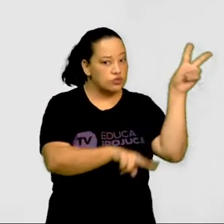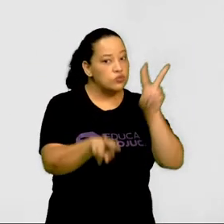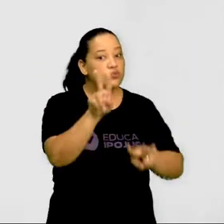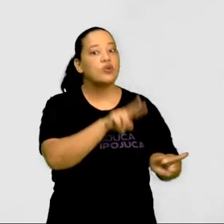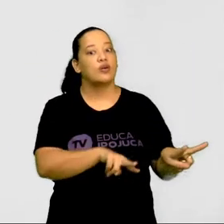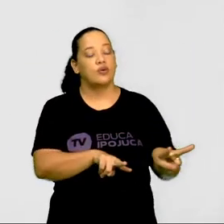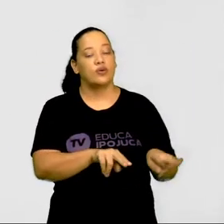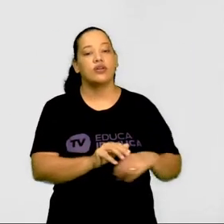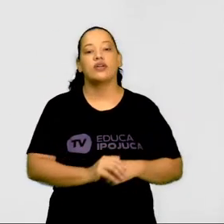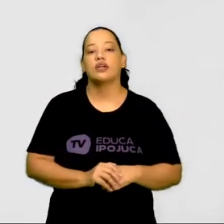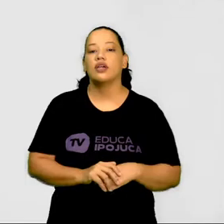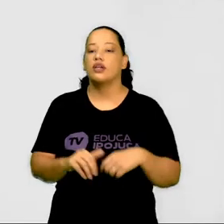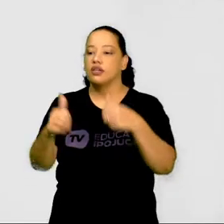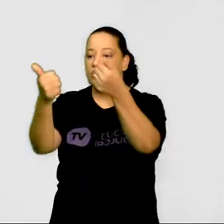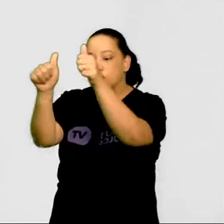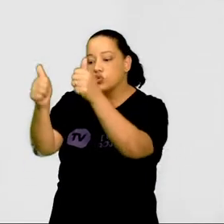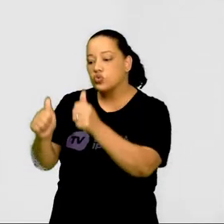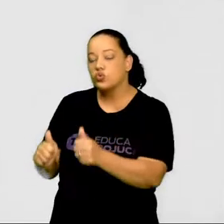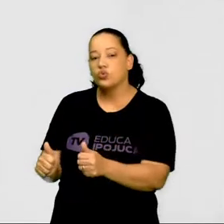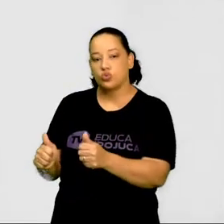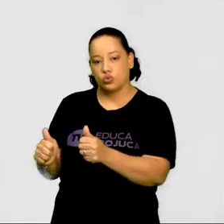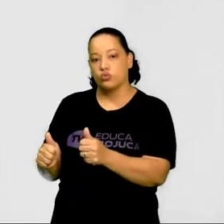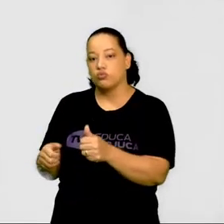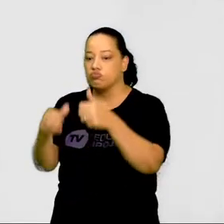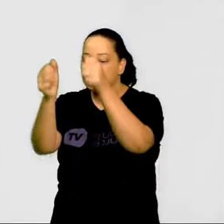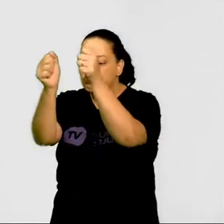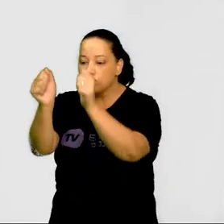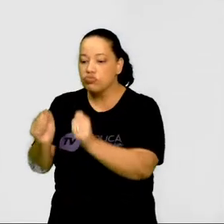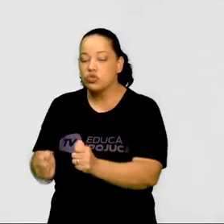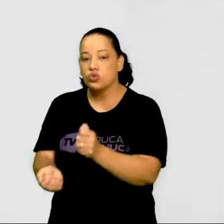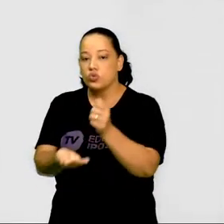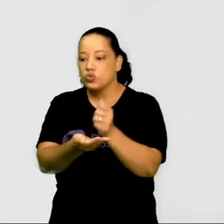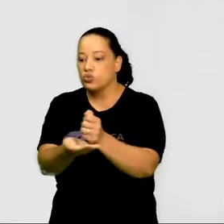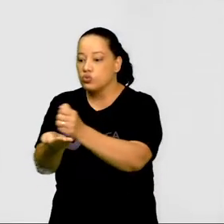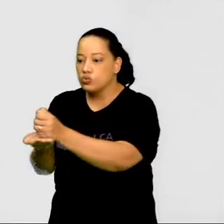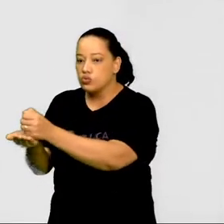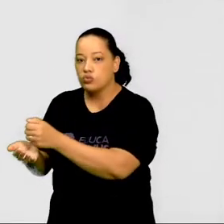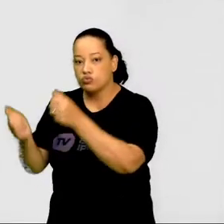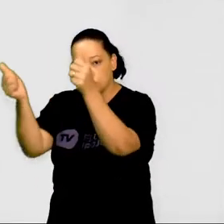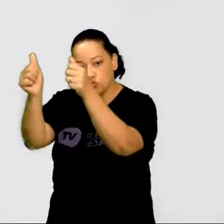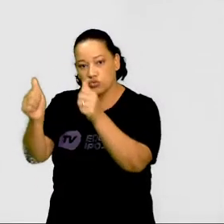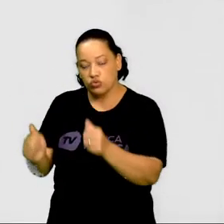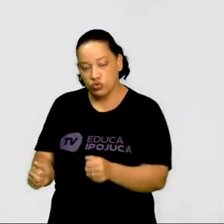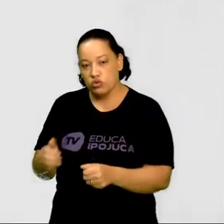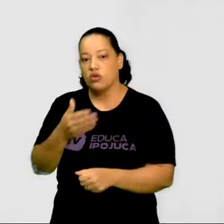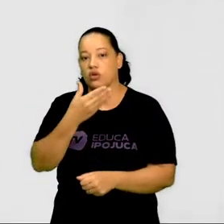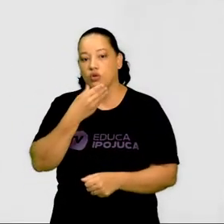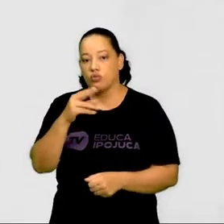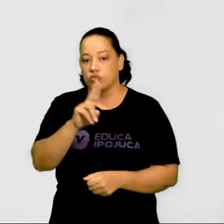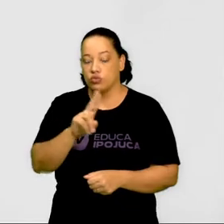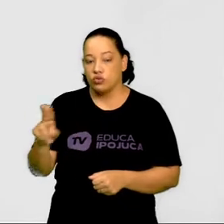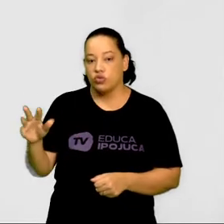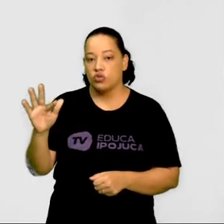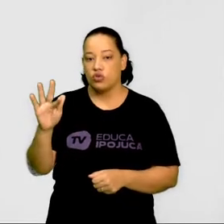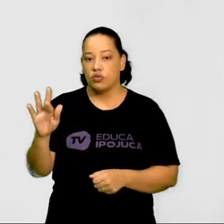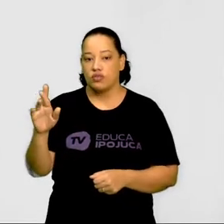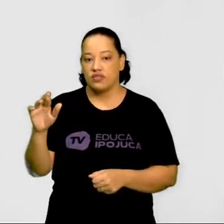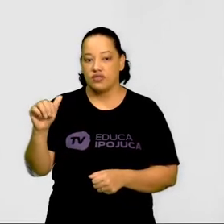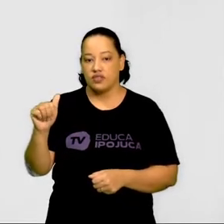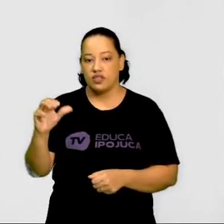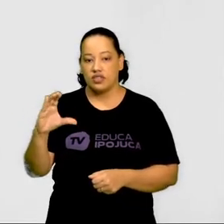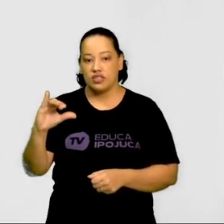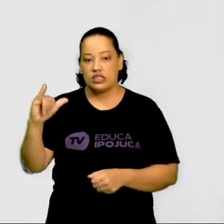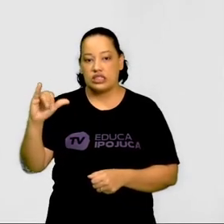E as esculturas, com o artista aqui, Francisco Brenan, grande